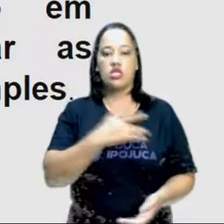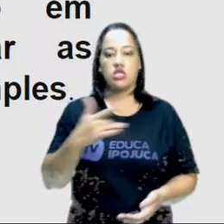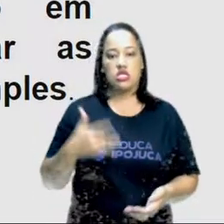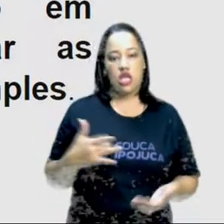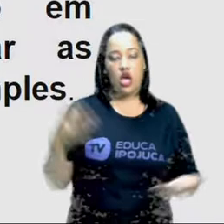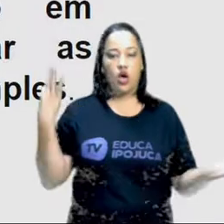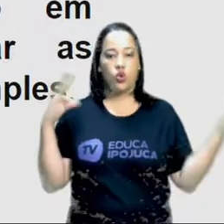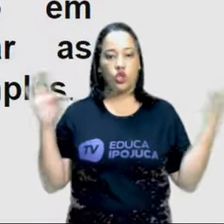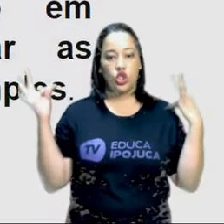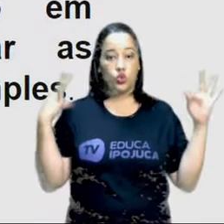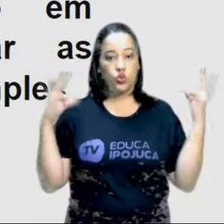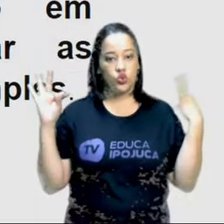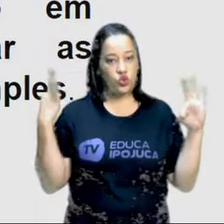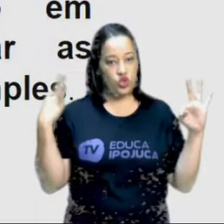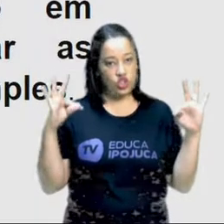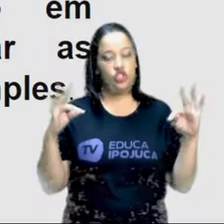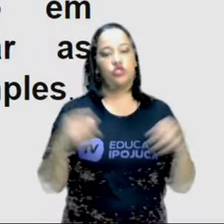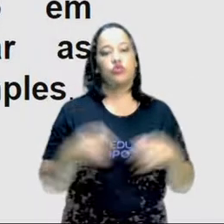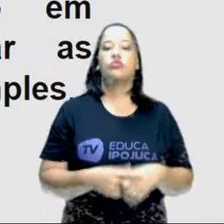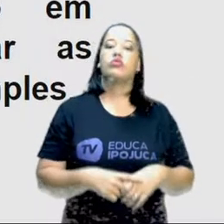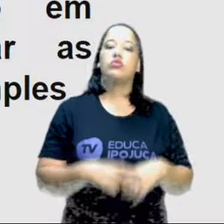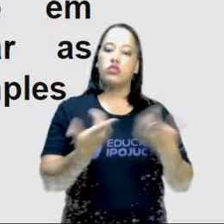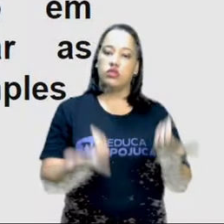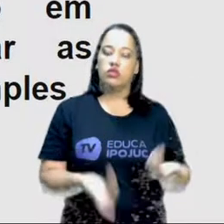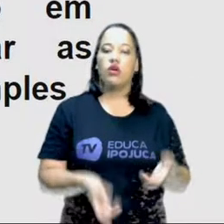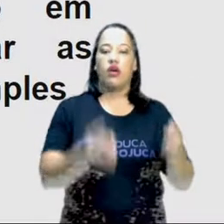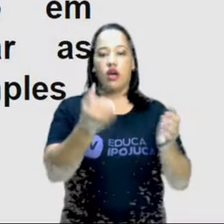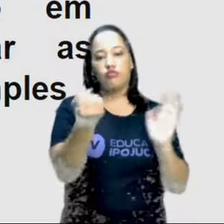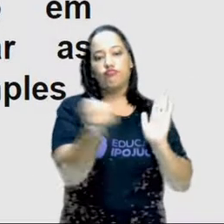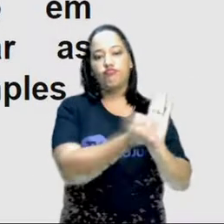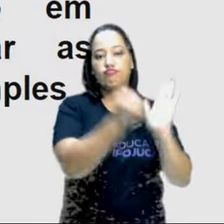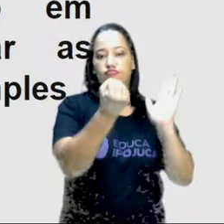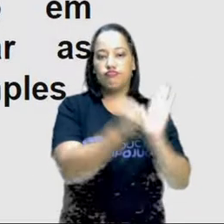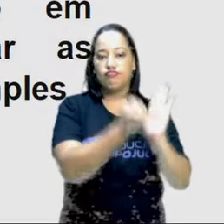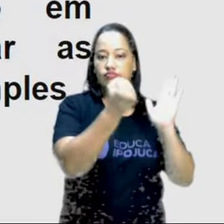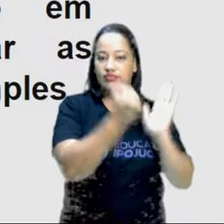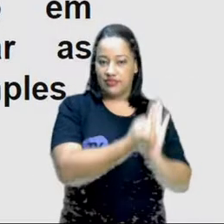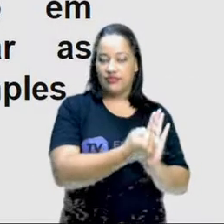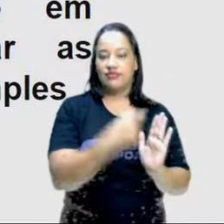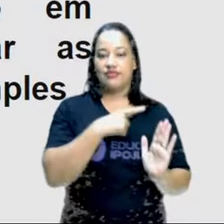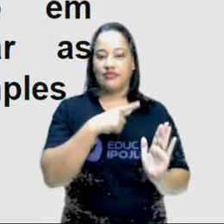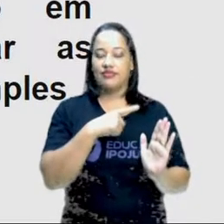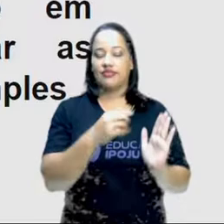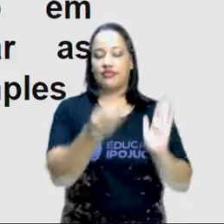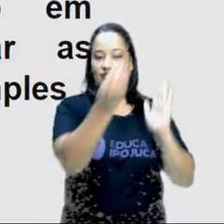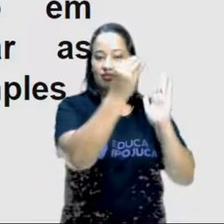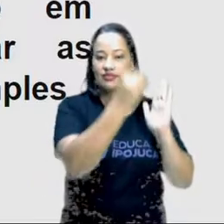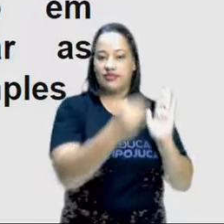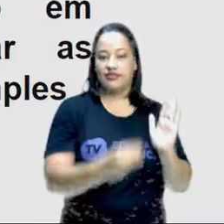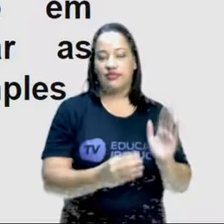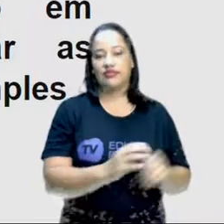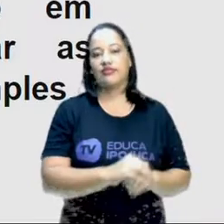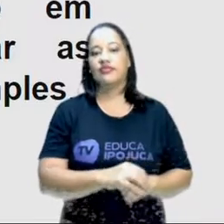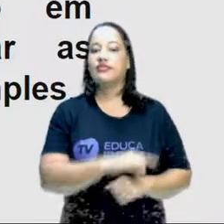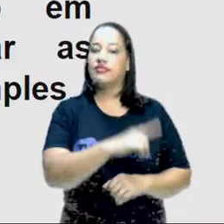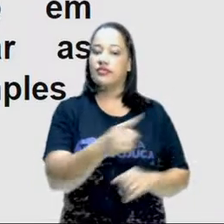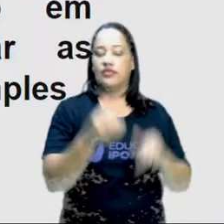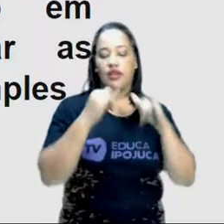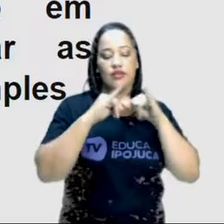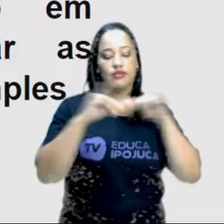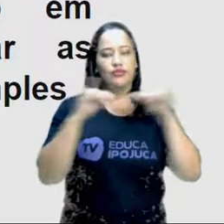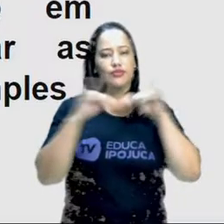logomarcas dos órgãos. O que é uma campanha publicitária de conscientização.